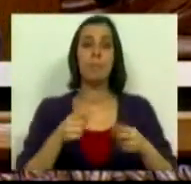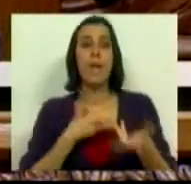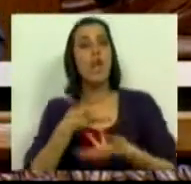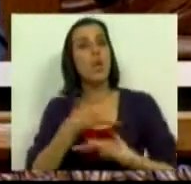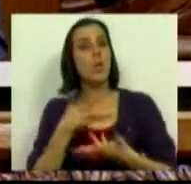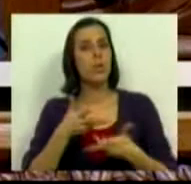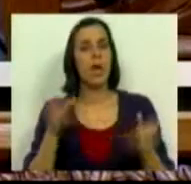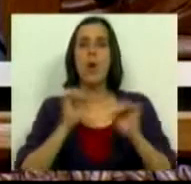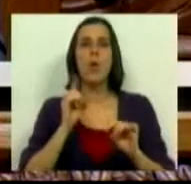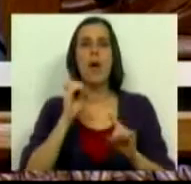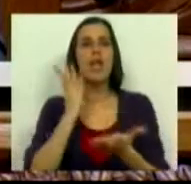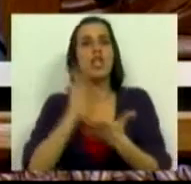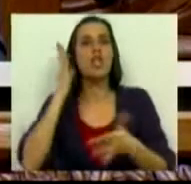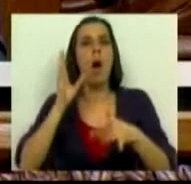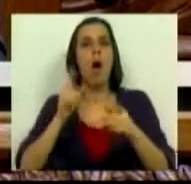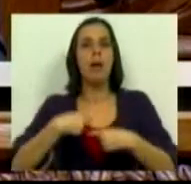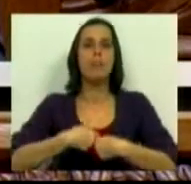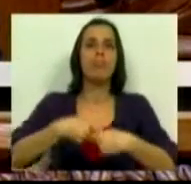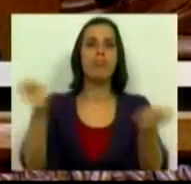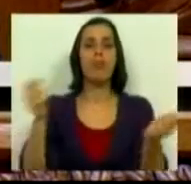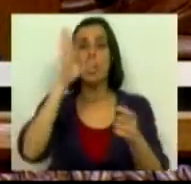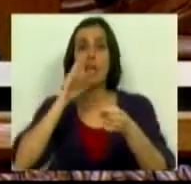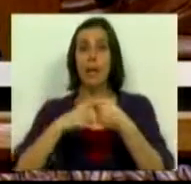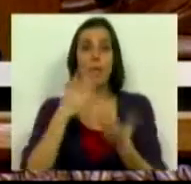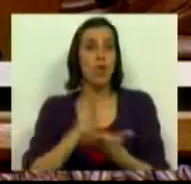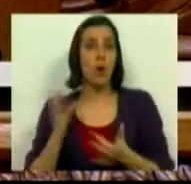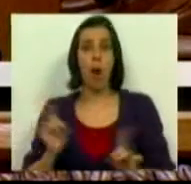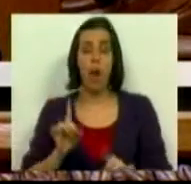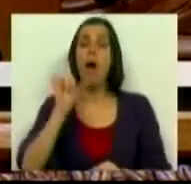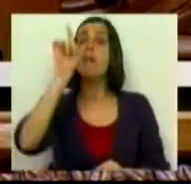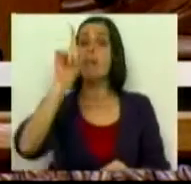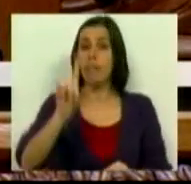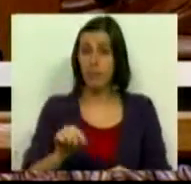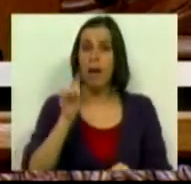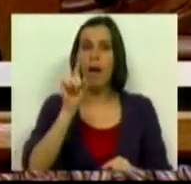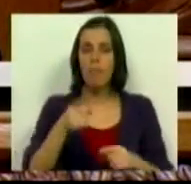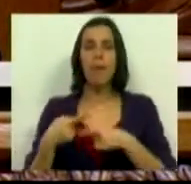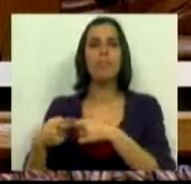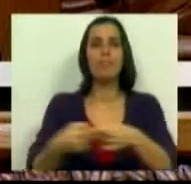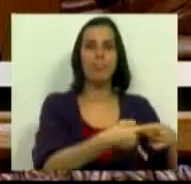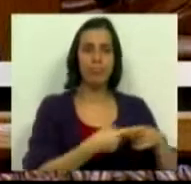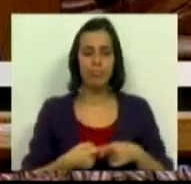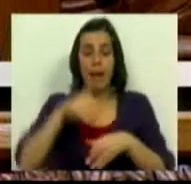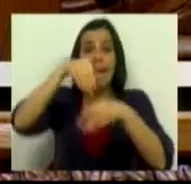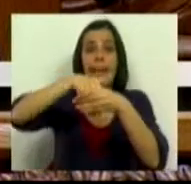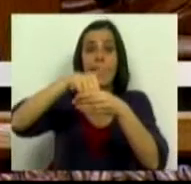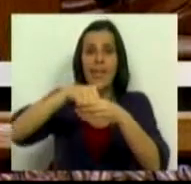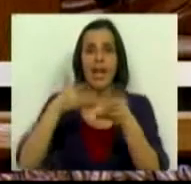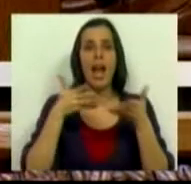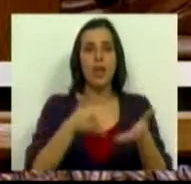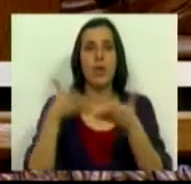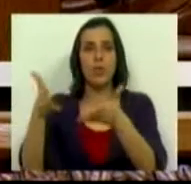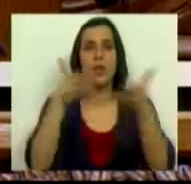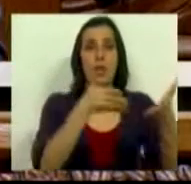negociação não está apenas em causa a distribuição entre Estados-membros, está também em causa a redistribuição interna das